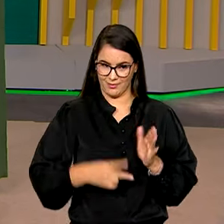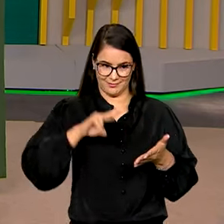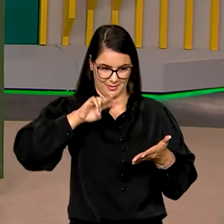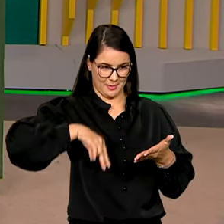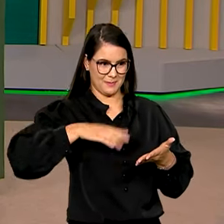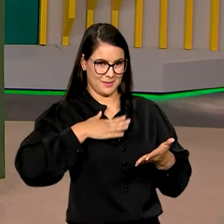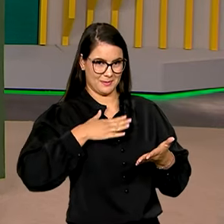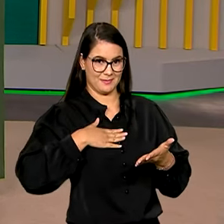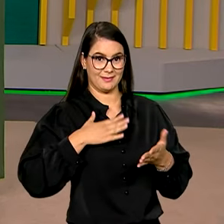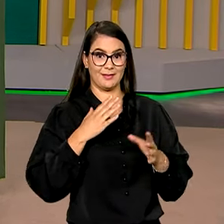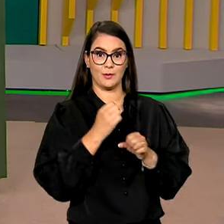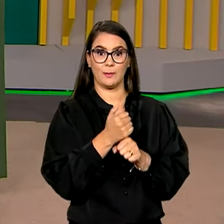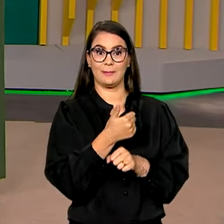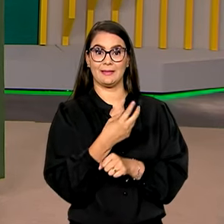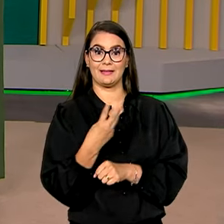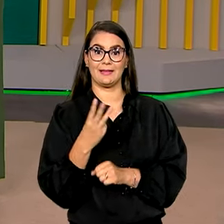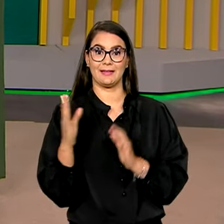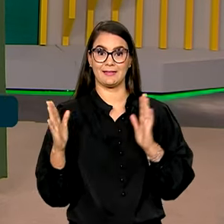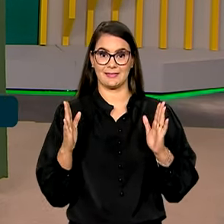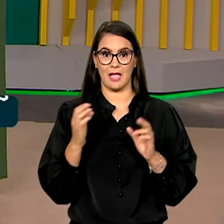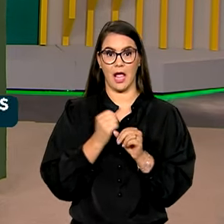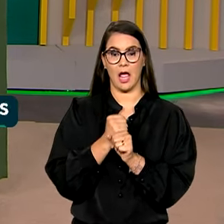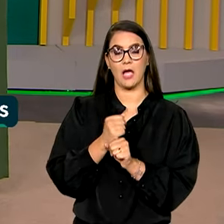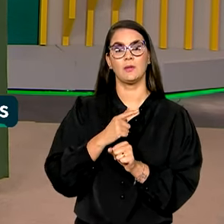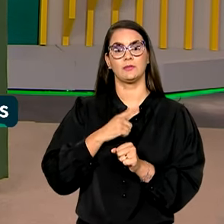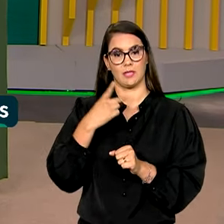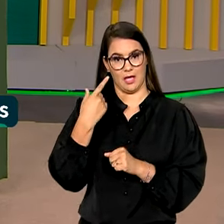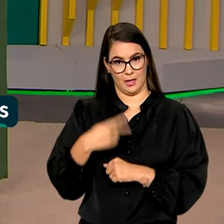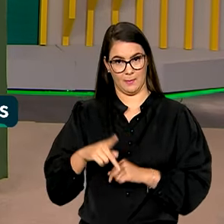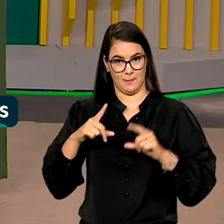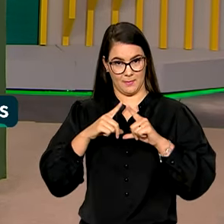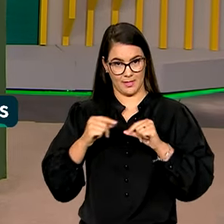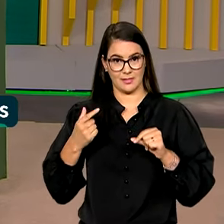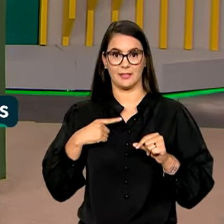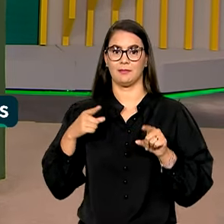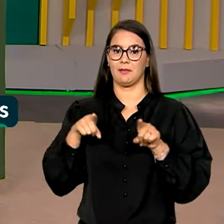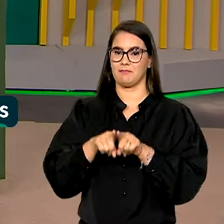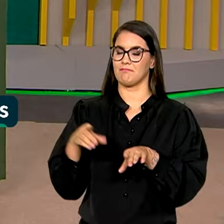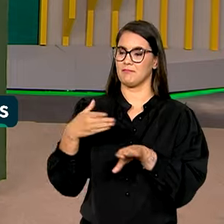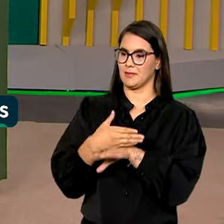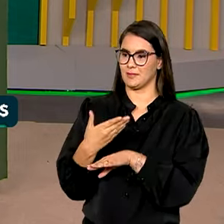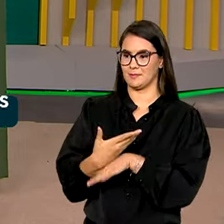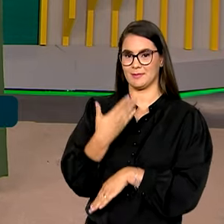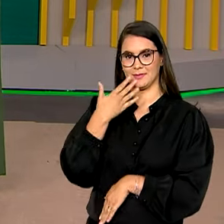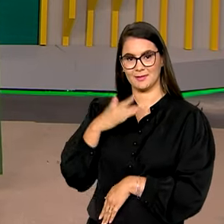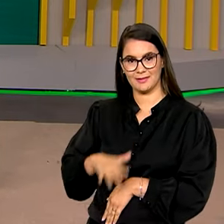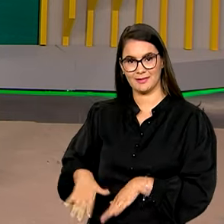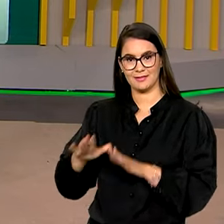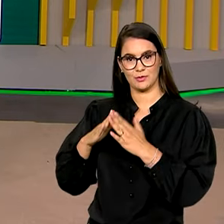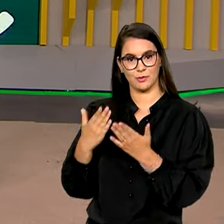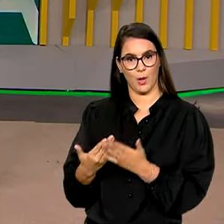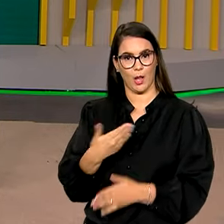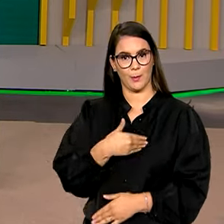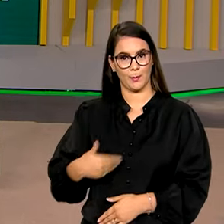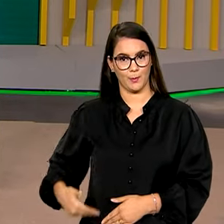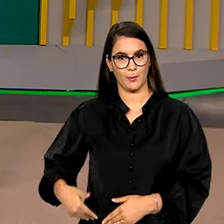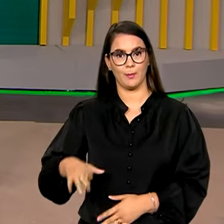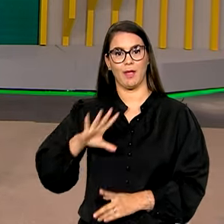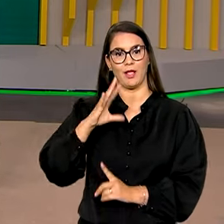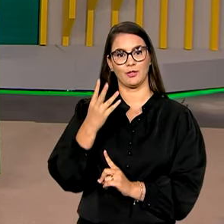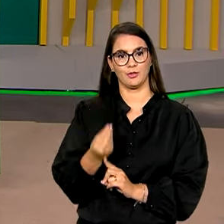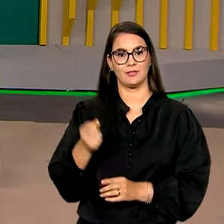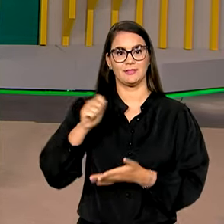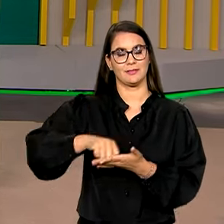13 anos, é realizado em Brasília e conta com a participação de crianças de escolas públicas, artistas, escritores